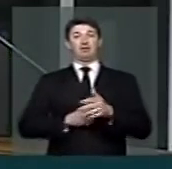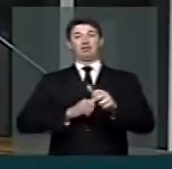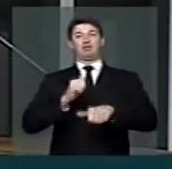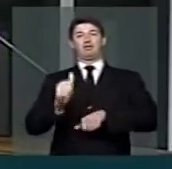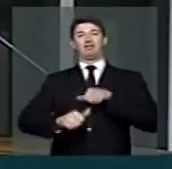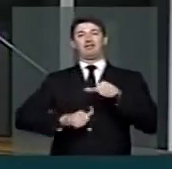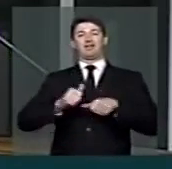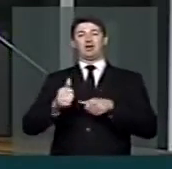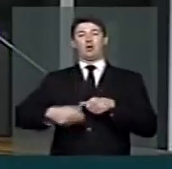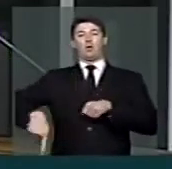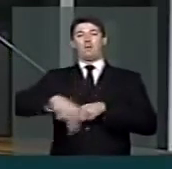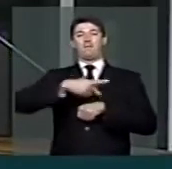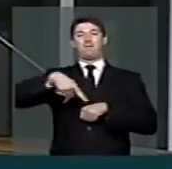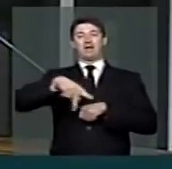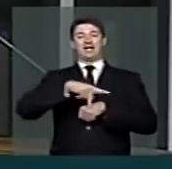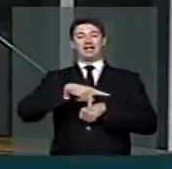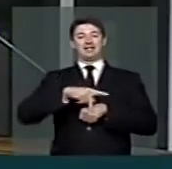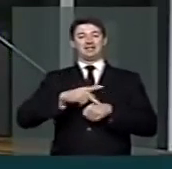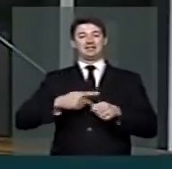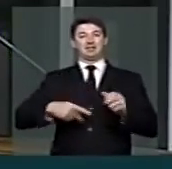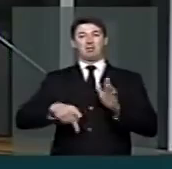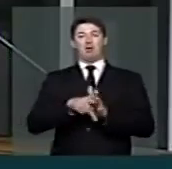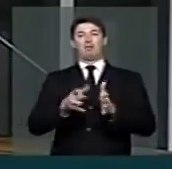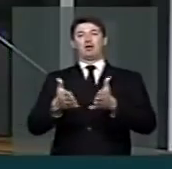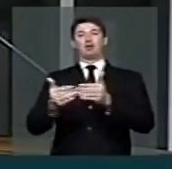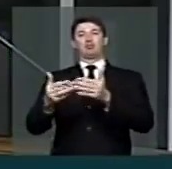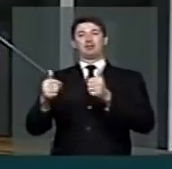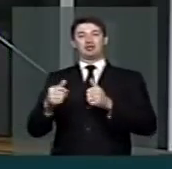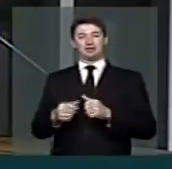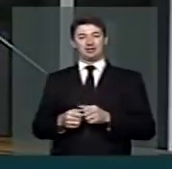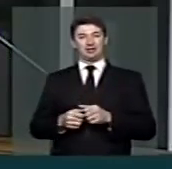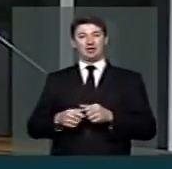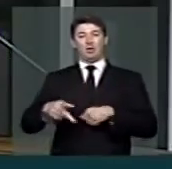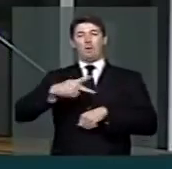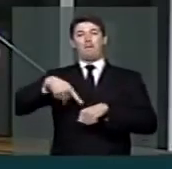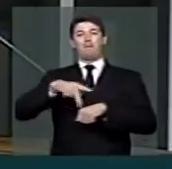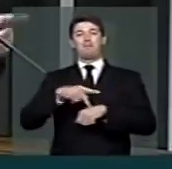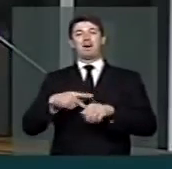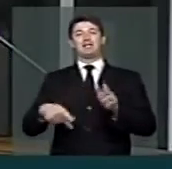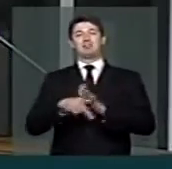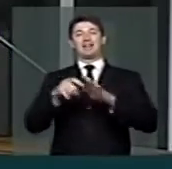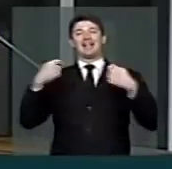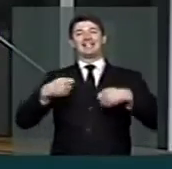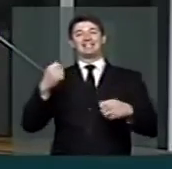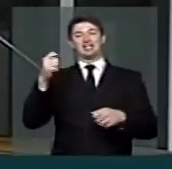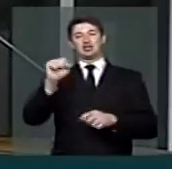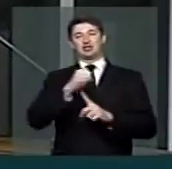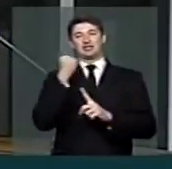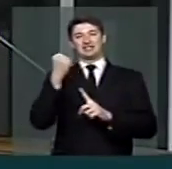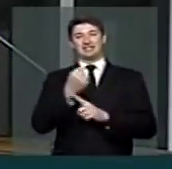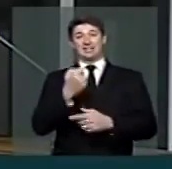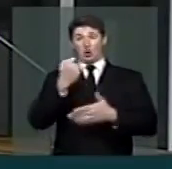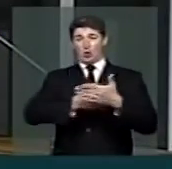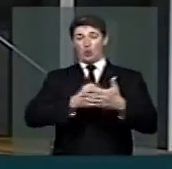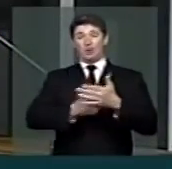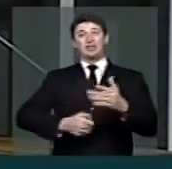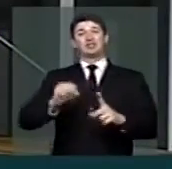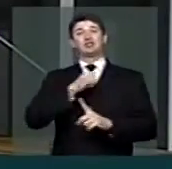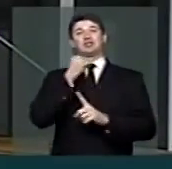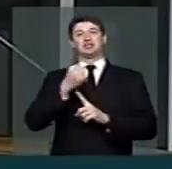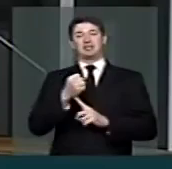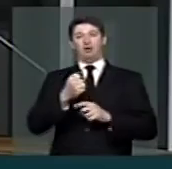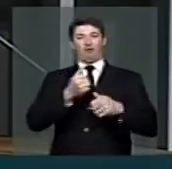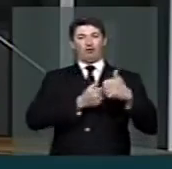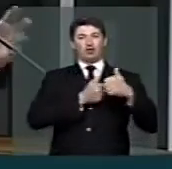transformou na pátria das reivindicações, na pátria das demandas sociais, das lutas sociais. É que o país do